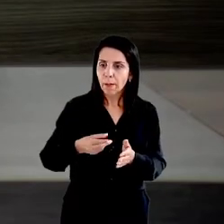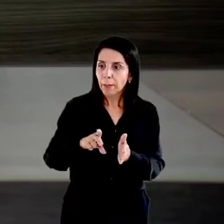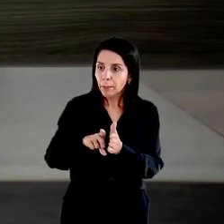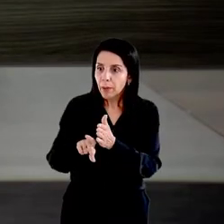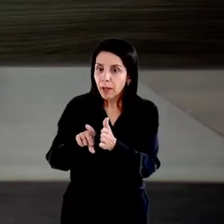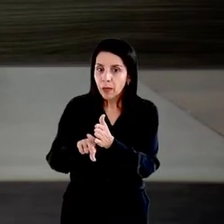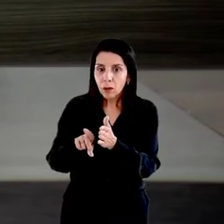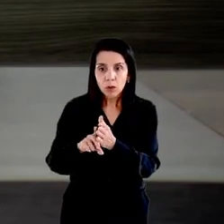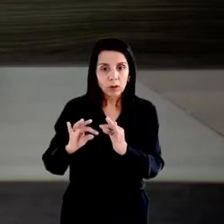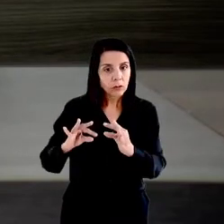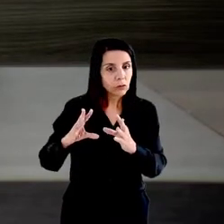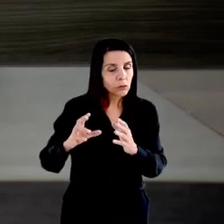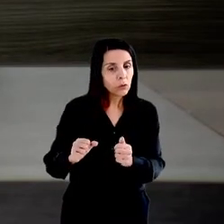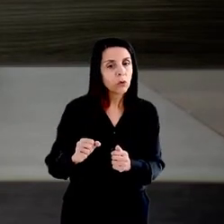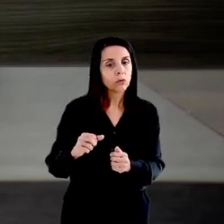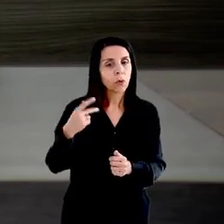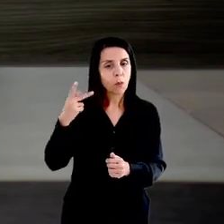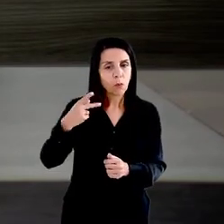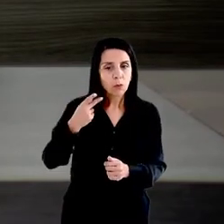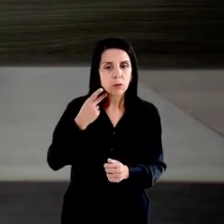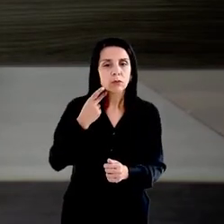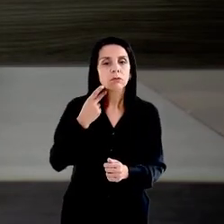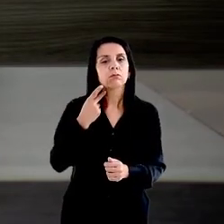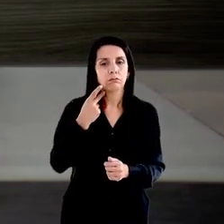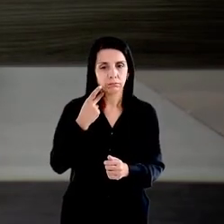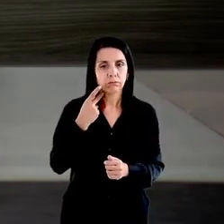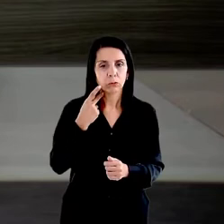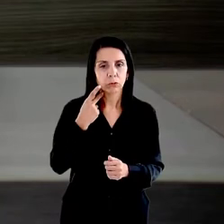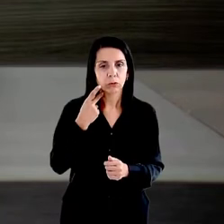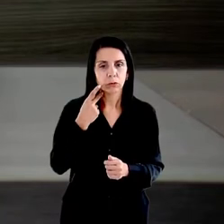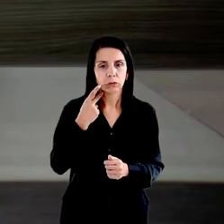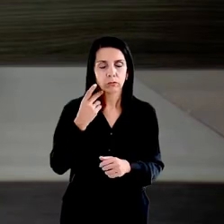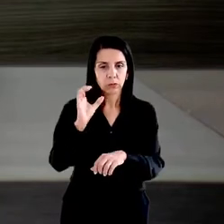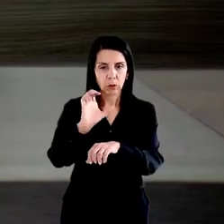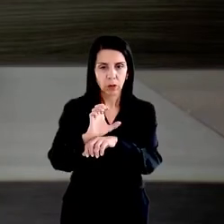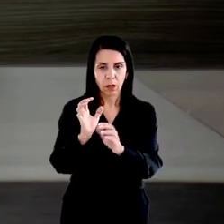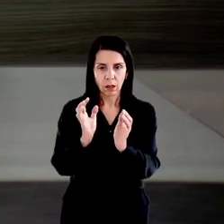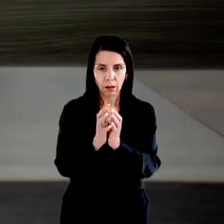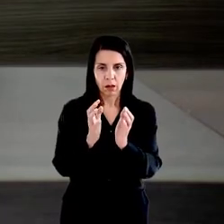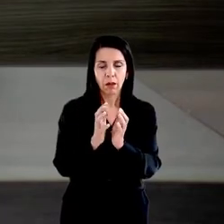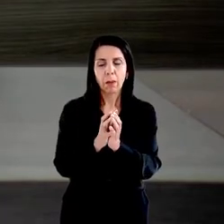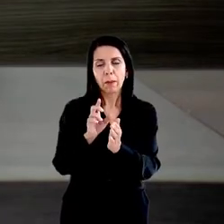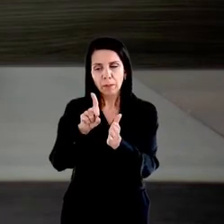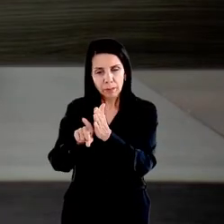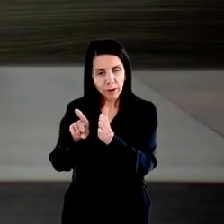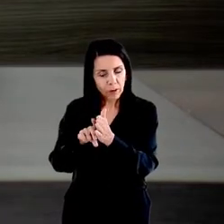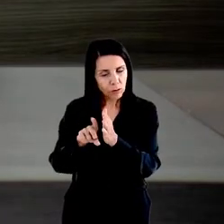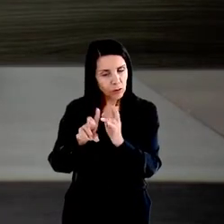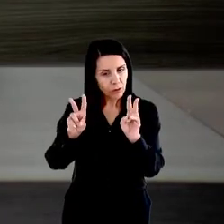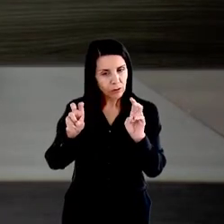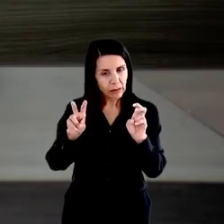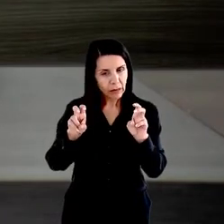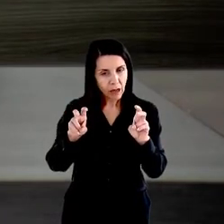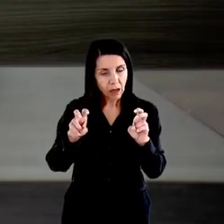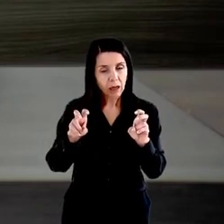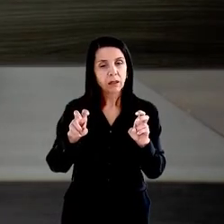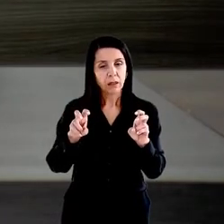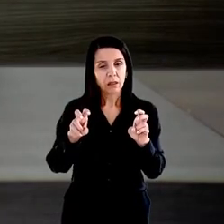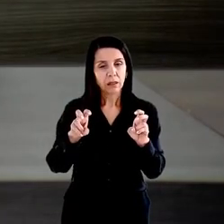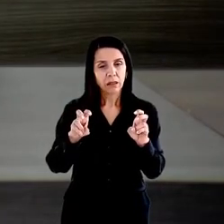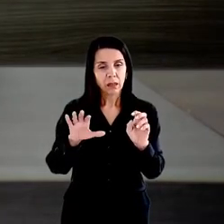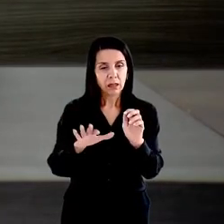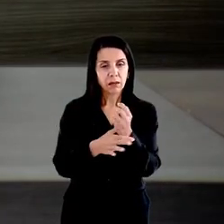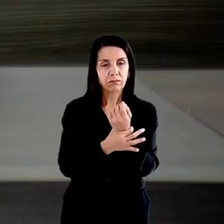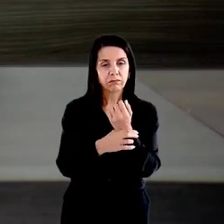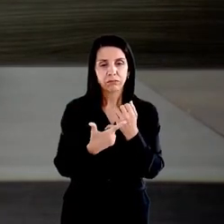promotoras pelo Estado de Pernambuco acerca do enfrentamento à insegurança alimentar. Lembrando que Pernambuco tem menos de 10 milhões de